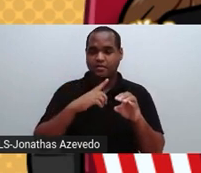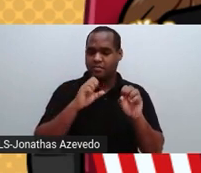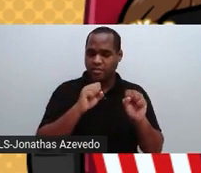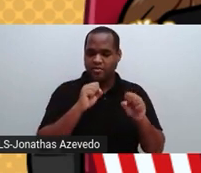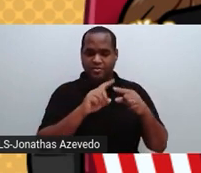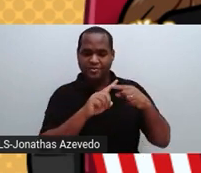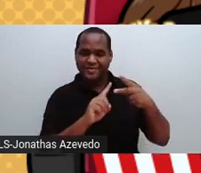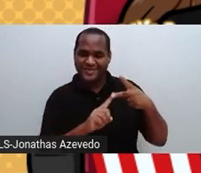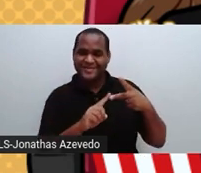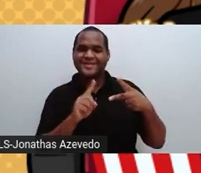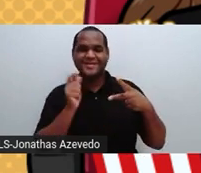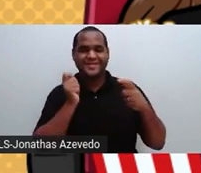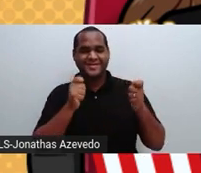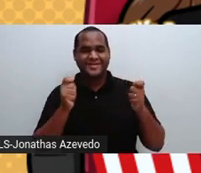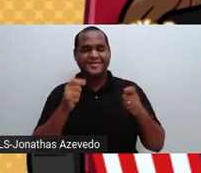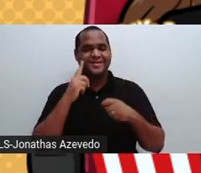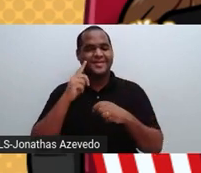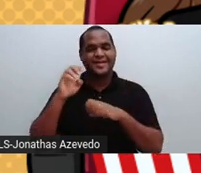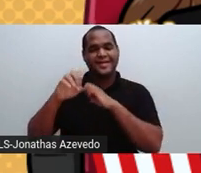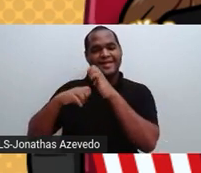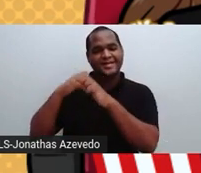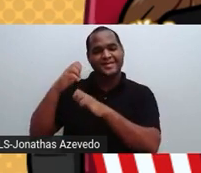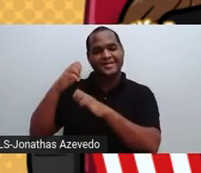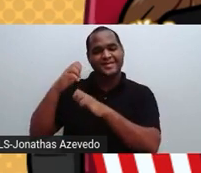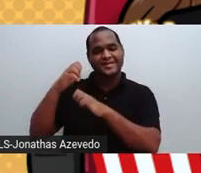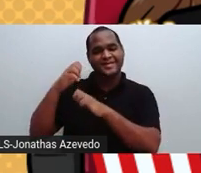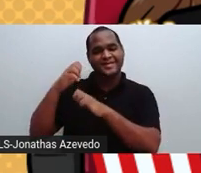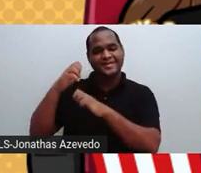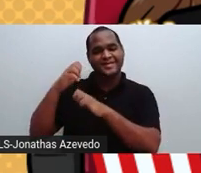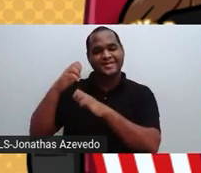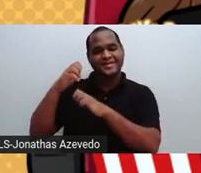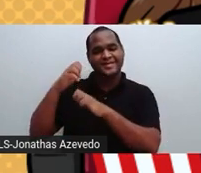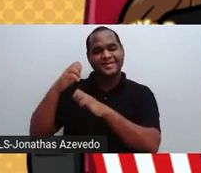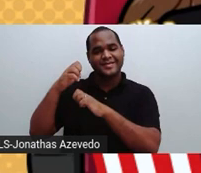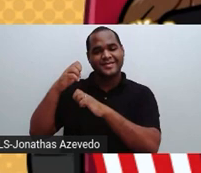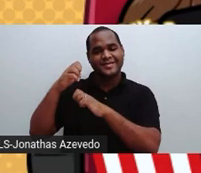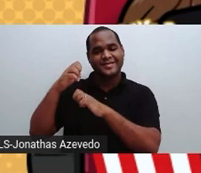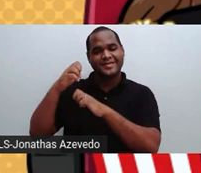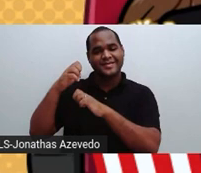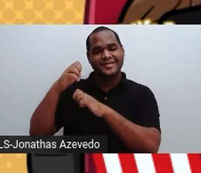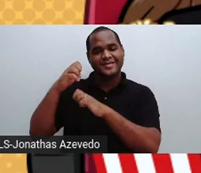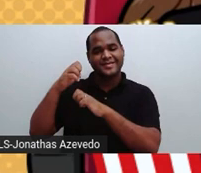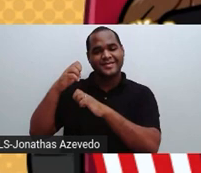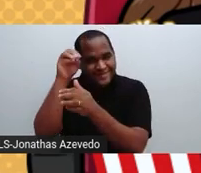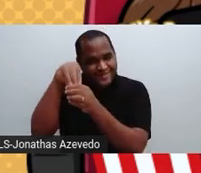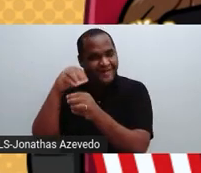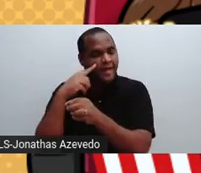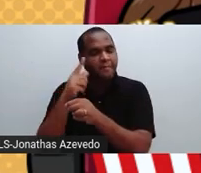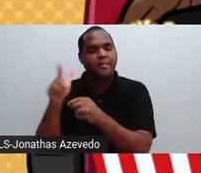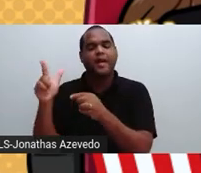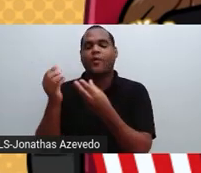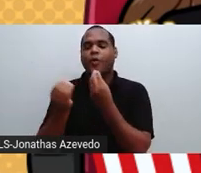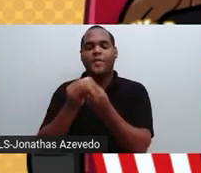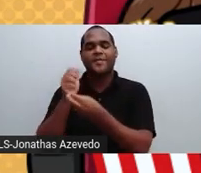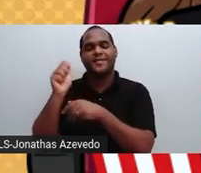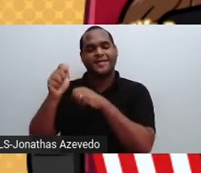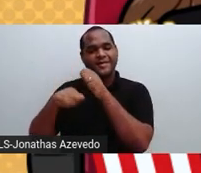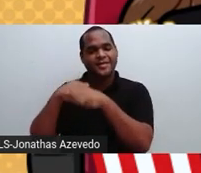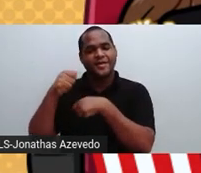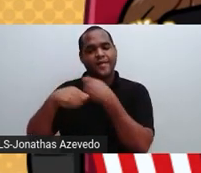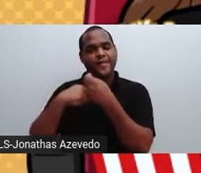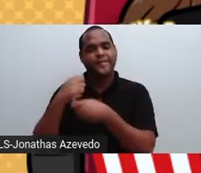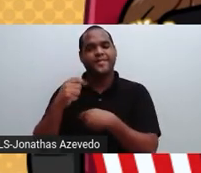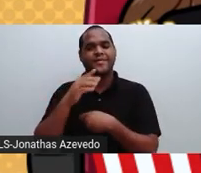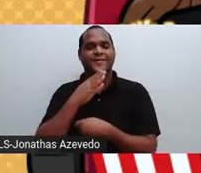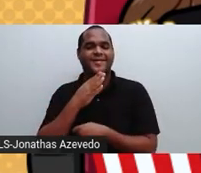partícula. Os elétrons ficariam dentro de uma grande partícula. Este modelo atômico ficou conhecido como o condilho